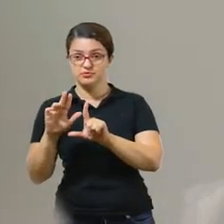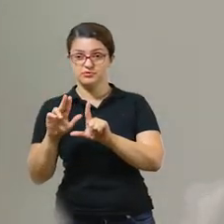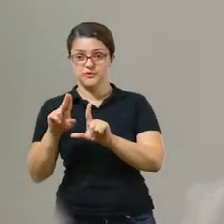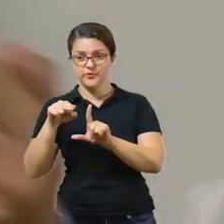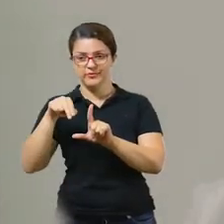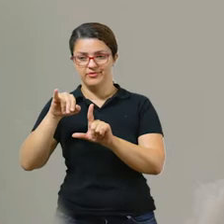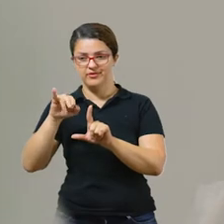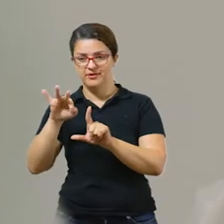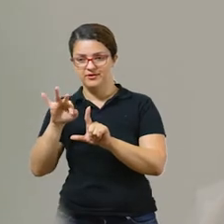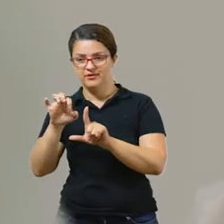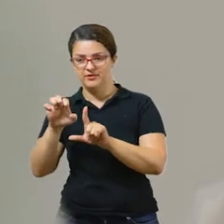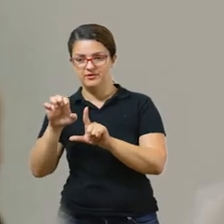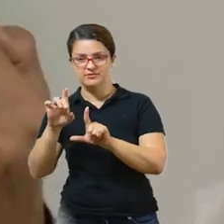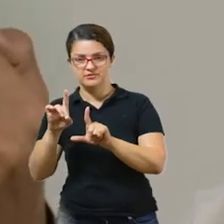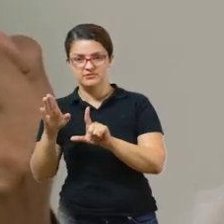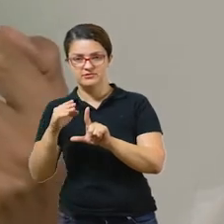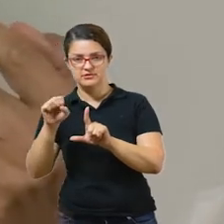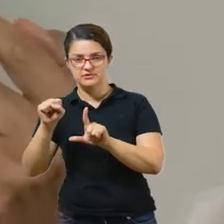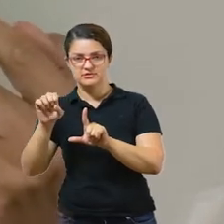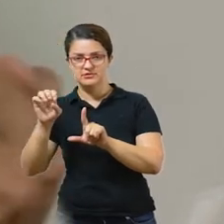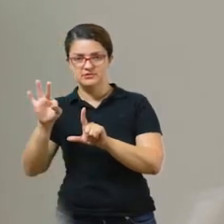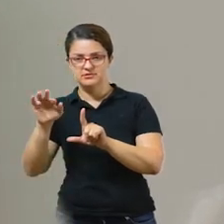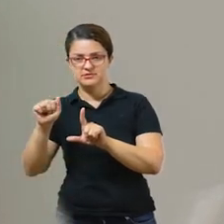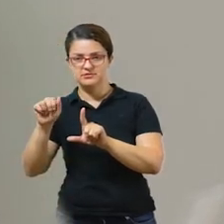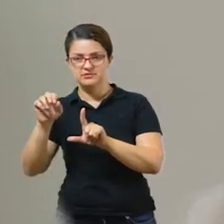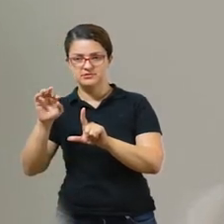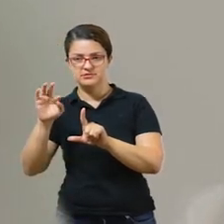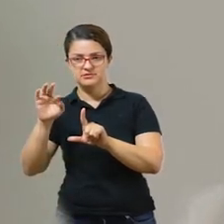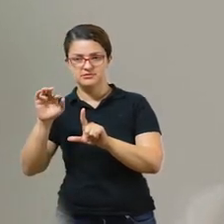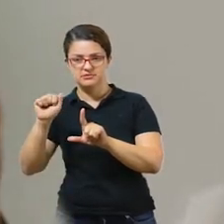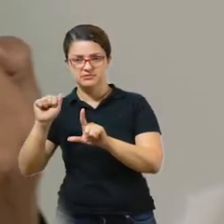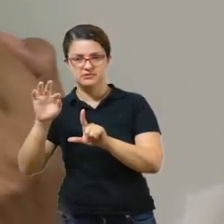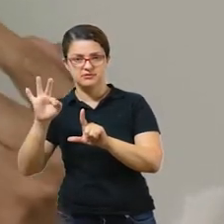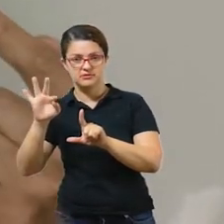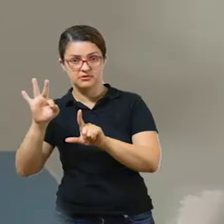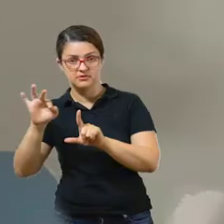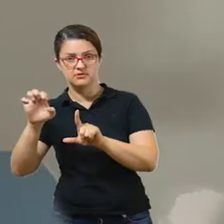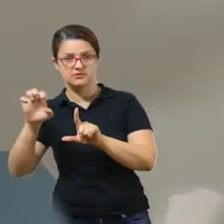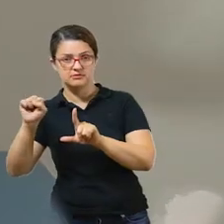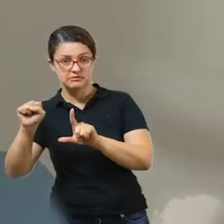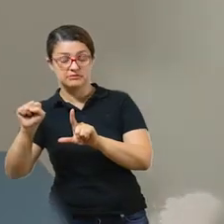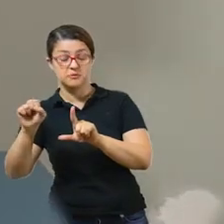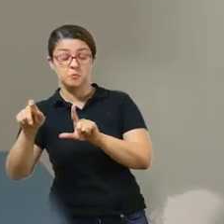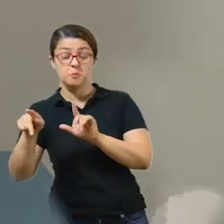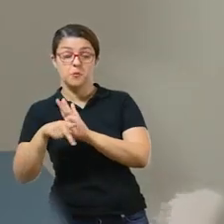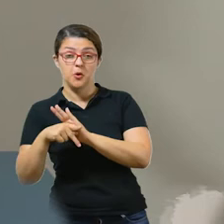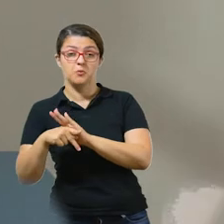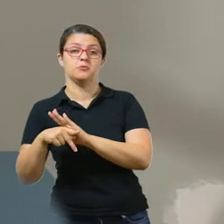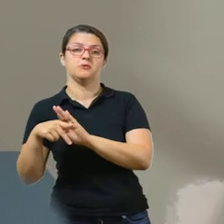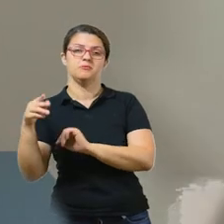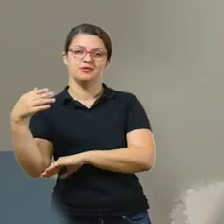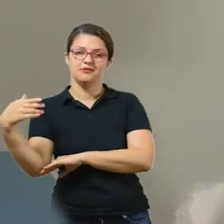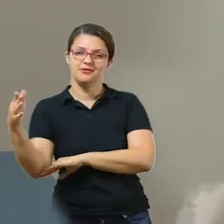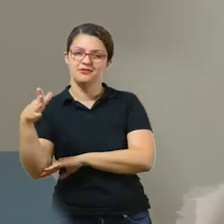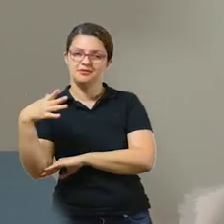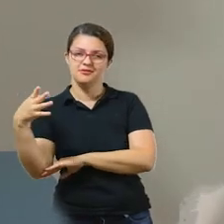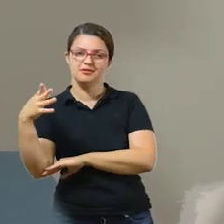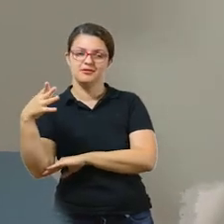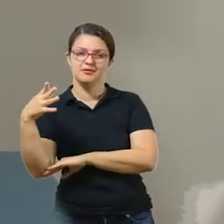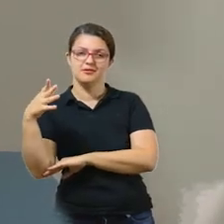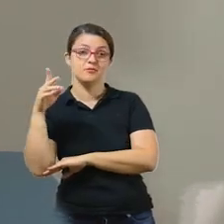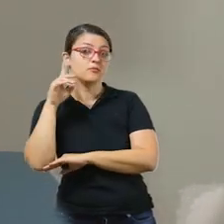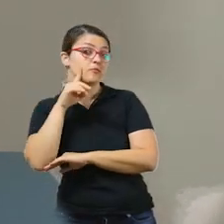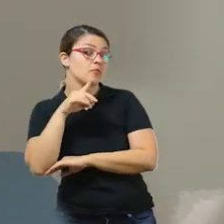inglês nós falamos United States, United States. Qual é a ideia? Desenhar a bandeira.